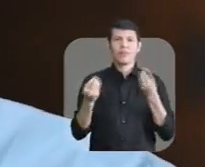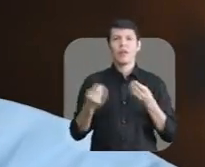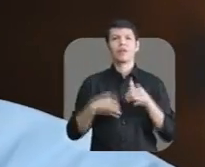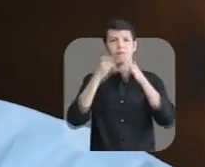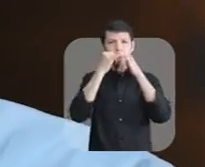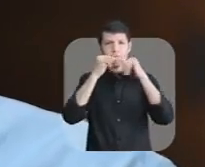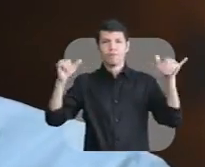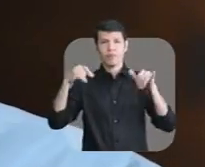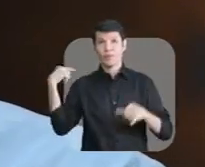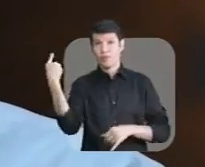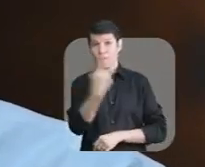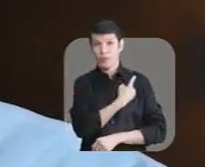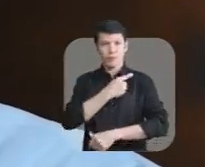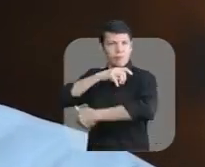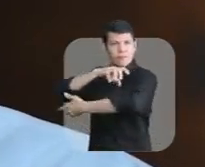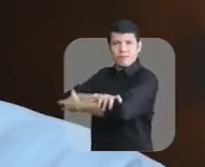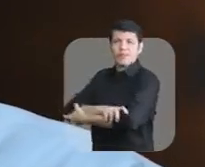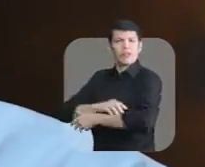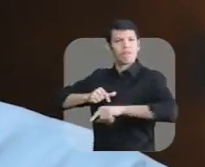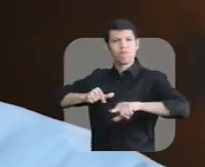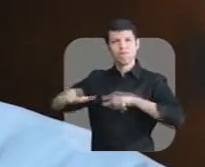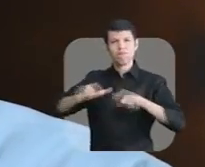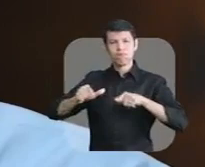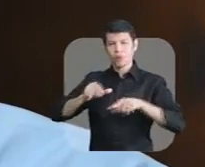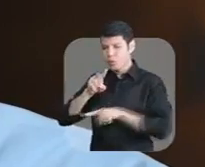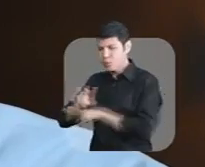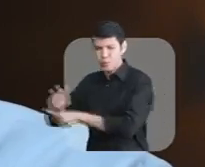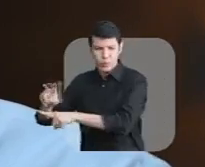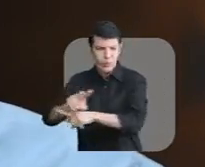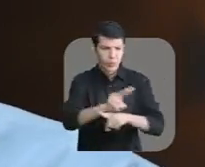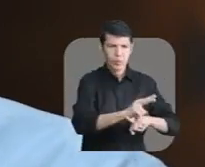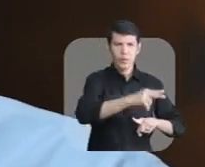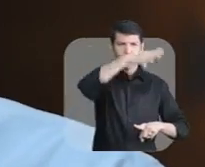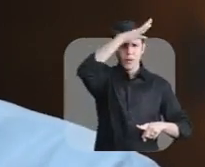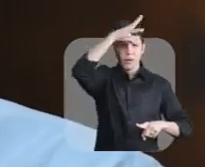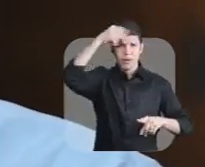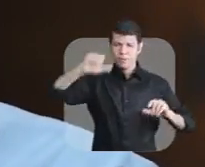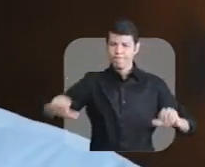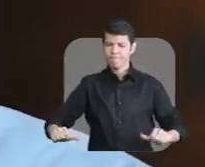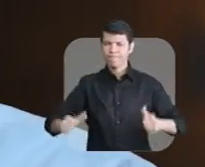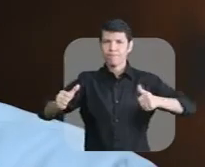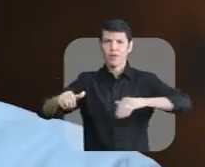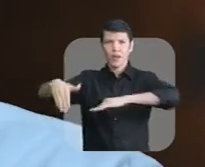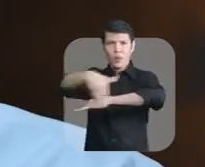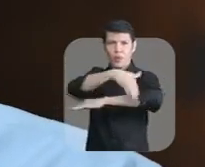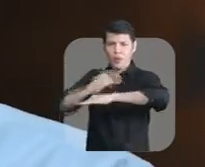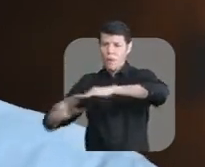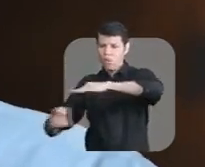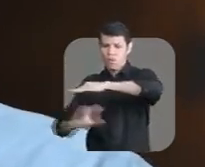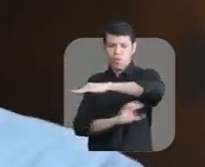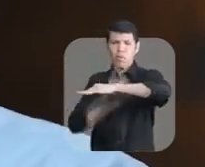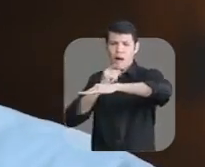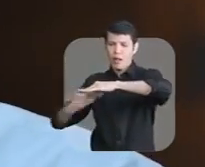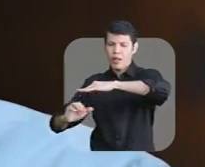dizendo a você que juntos vamos trabalhar muito mais por Manaus. Vamos fazer mais pelo saneamento,